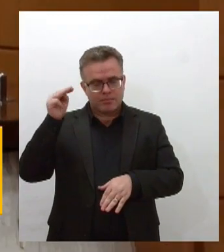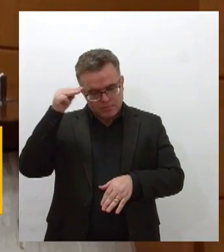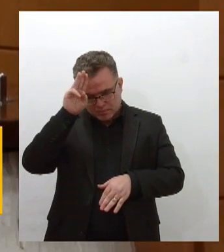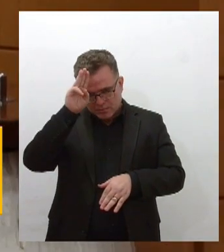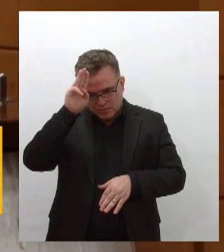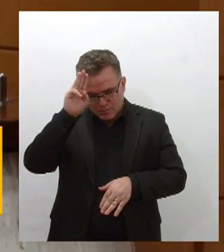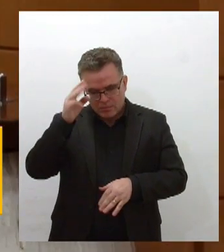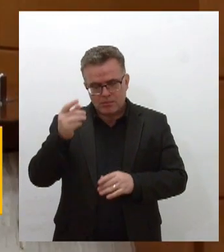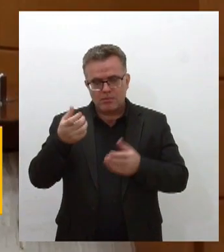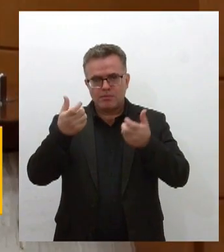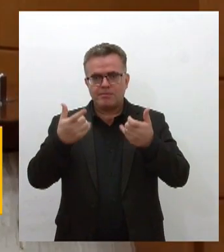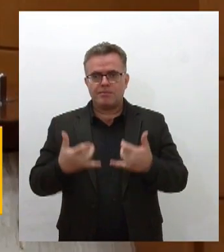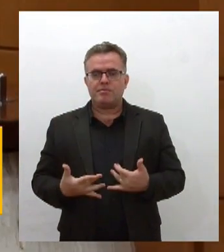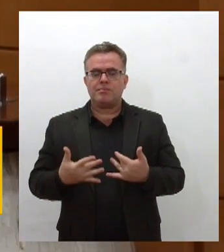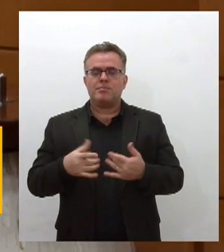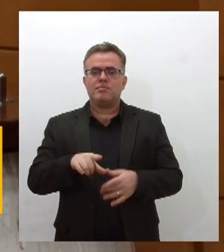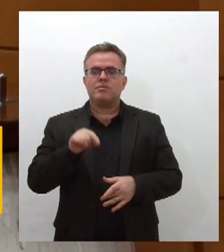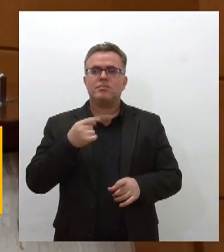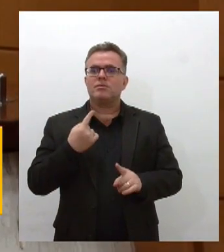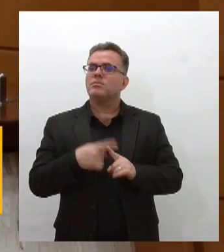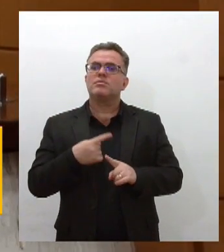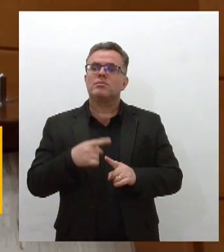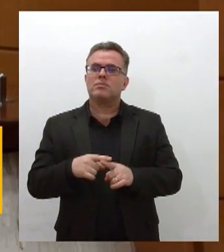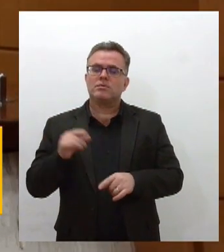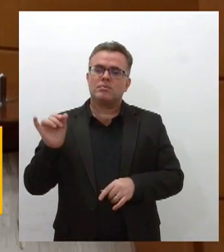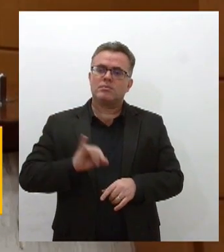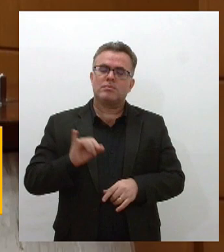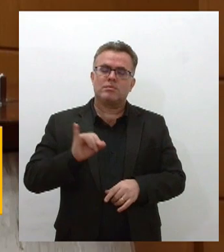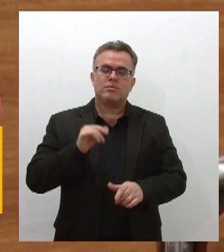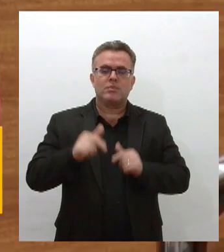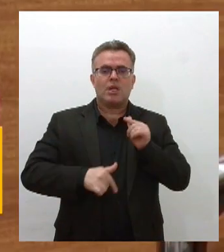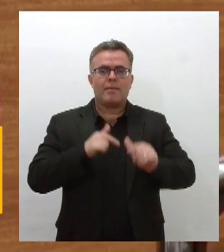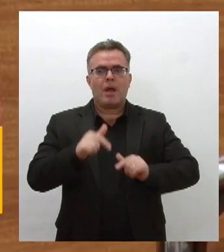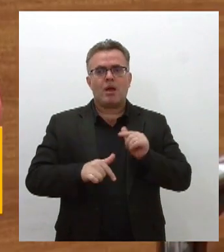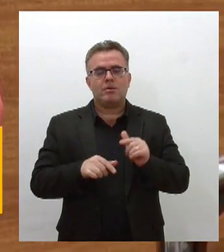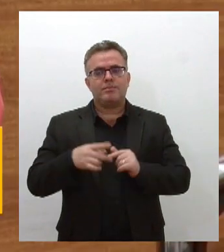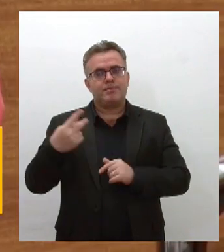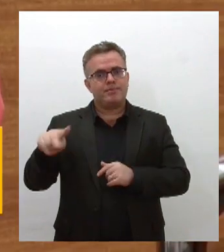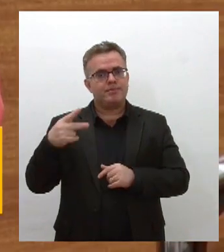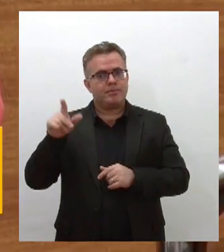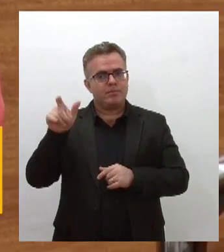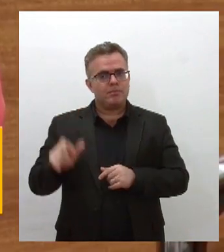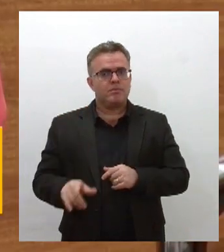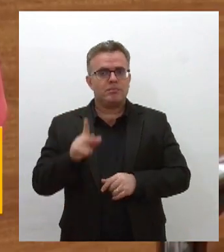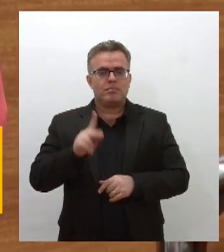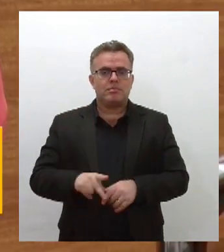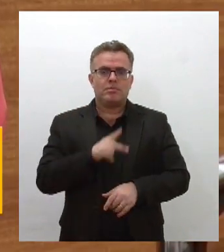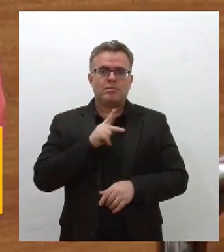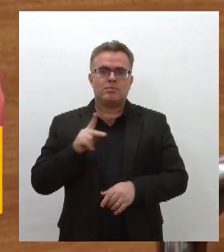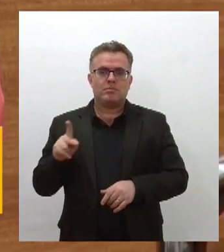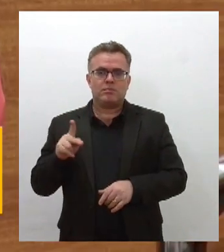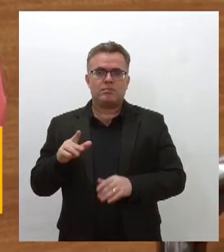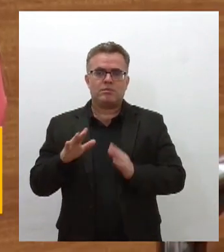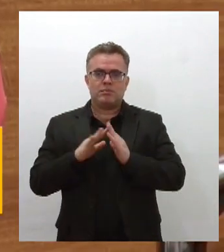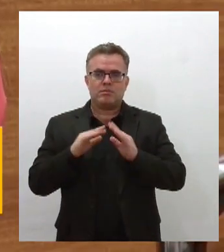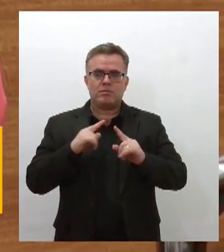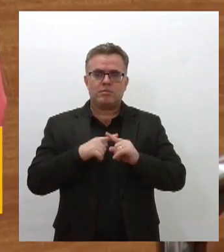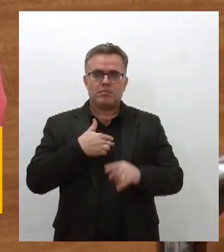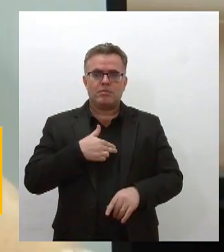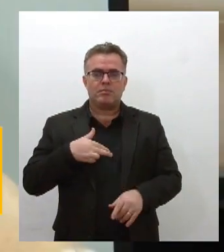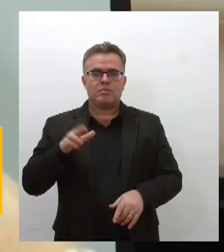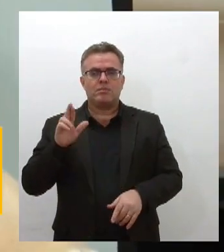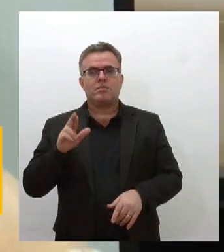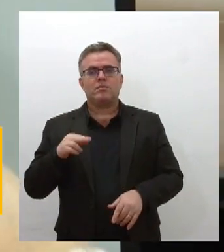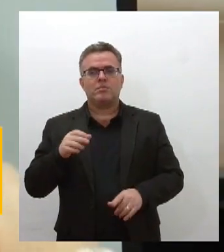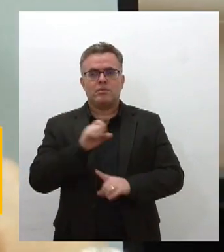justificou a escolha pelo importante trabalho realizado pelo freio na área religiosa e social.